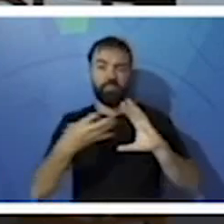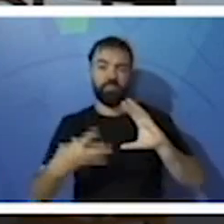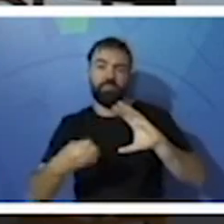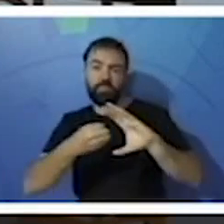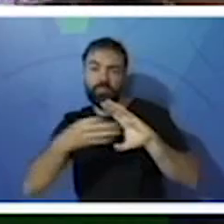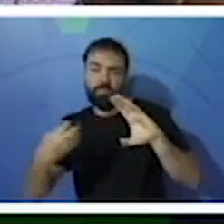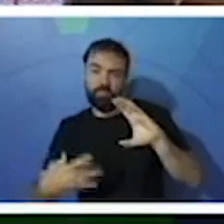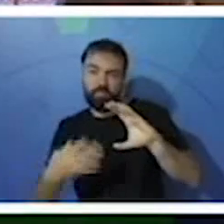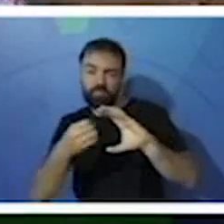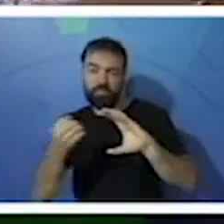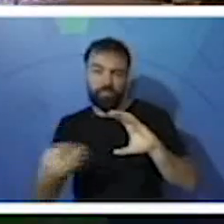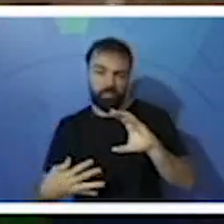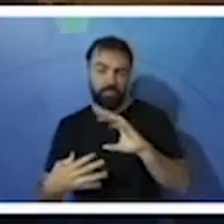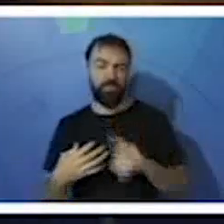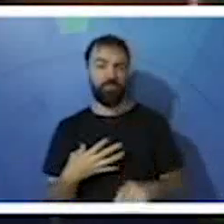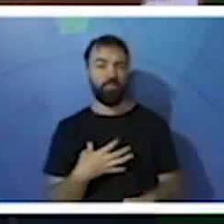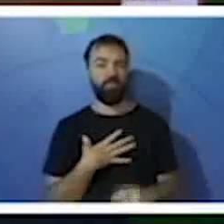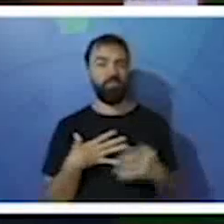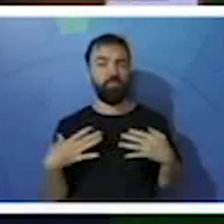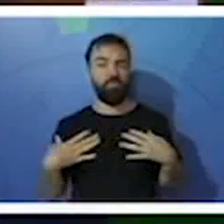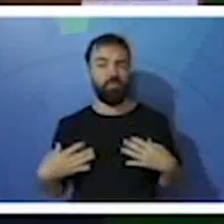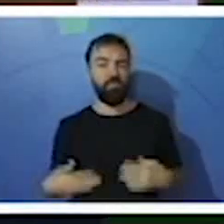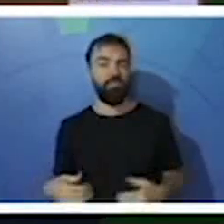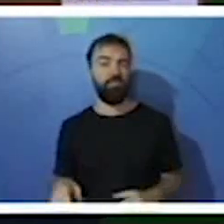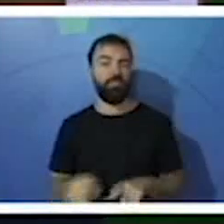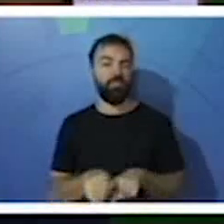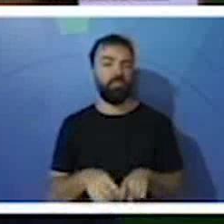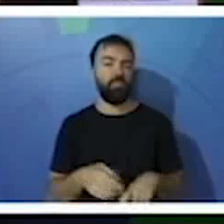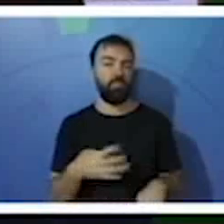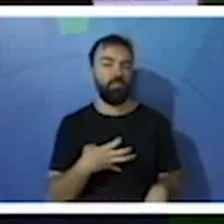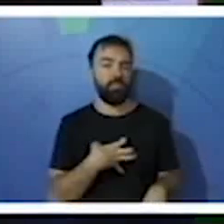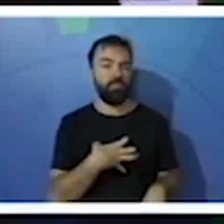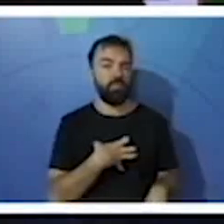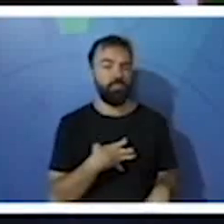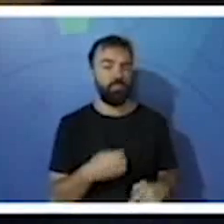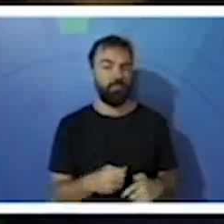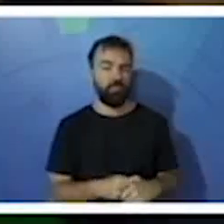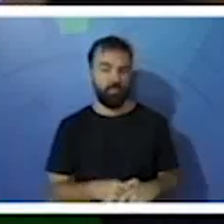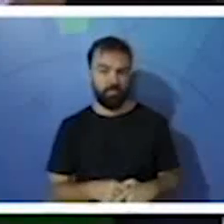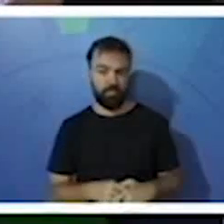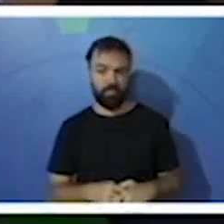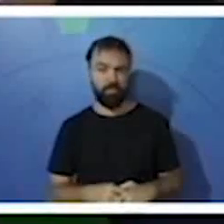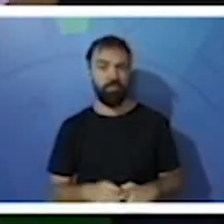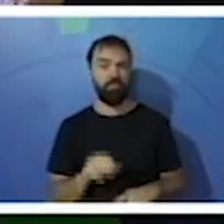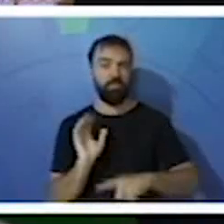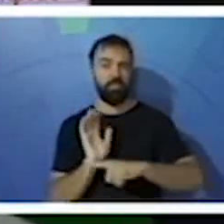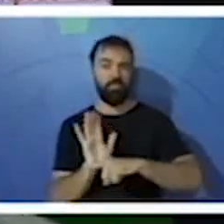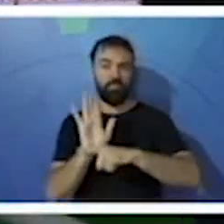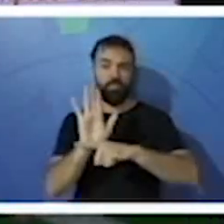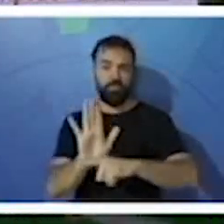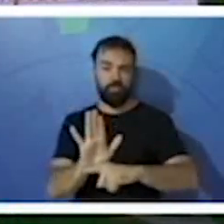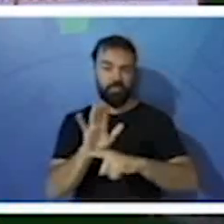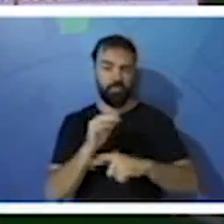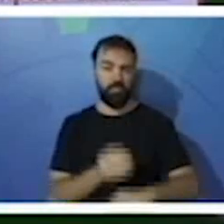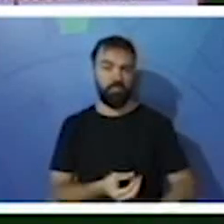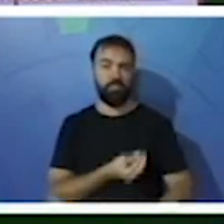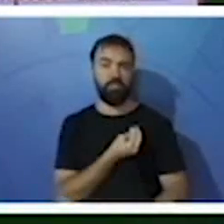corporais e também comportamentais, no comportamento. Que permitem a sua